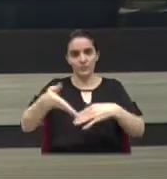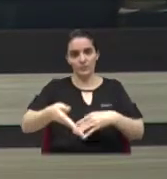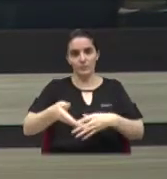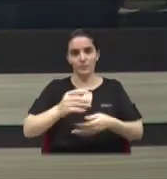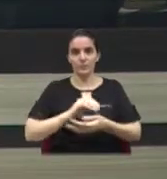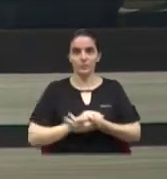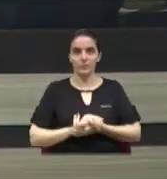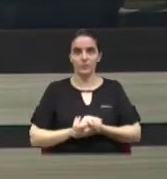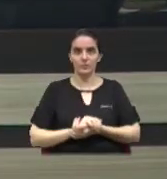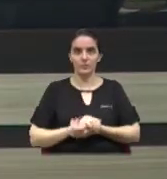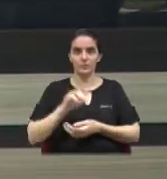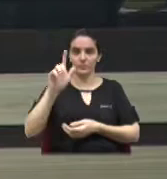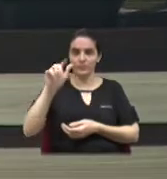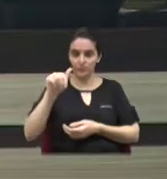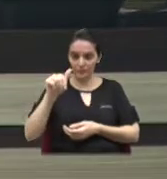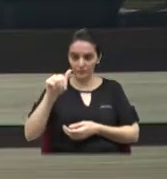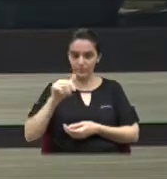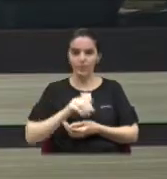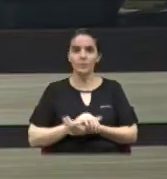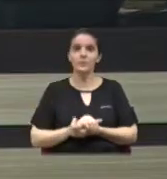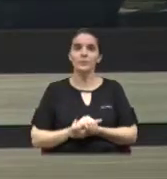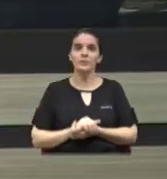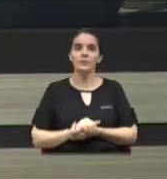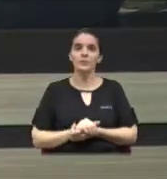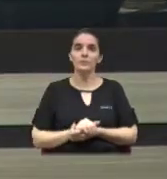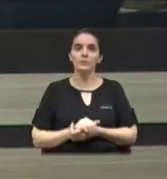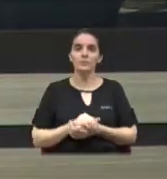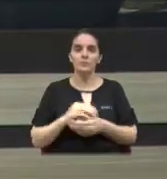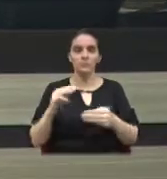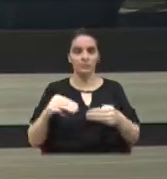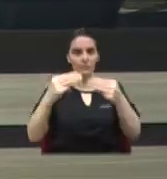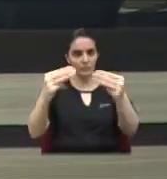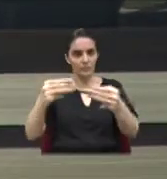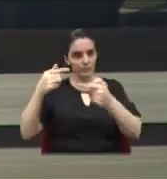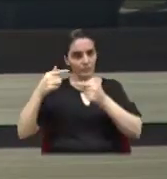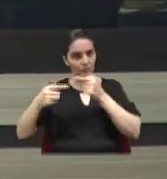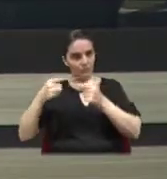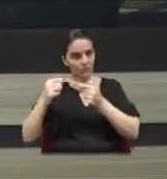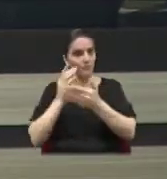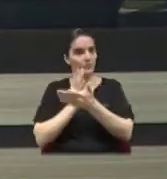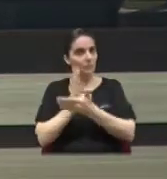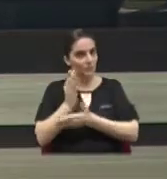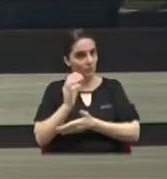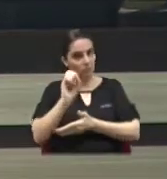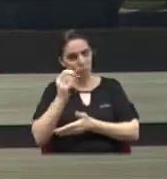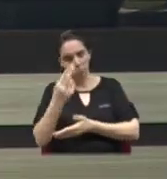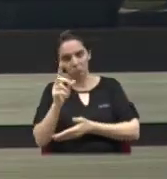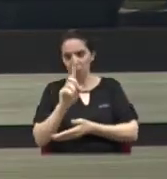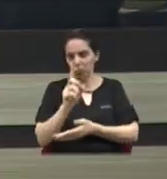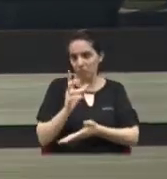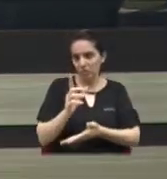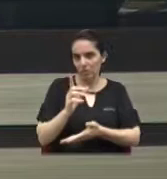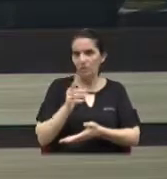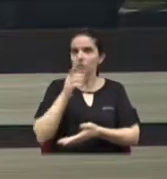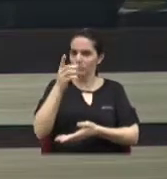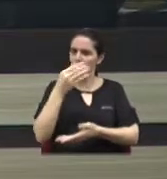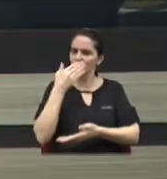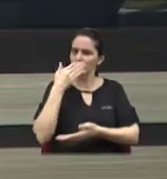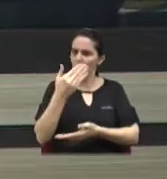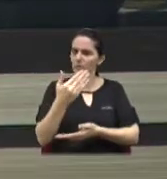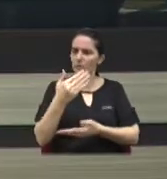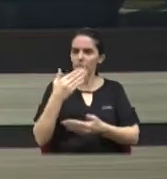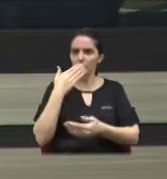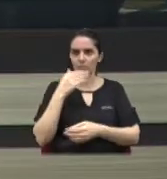depois disso, que a moção for discutida, for aprovada ou não, o senhor pode fazer